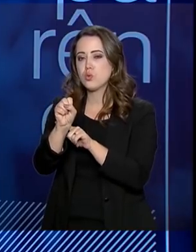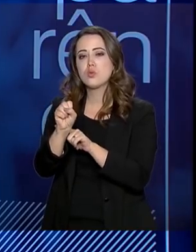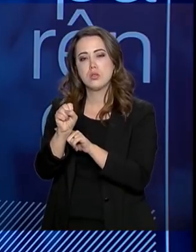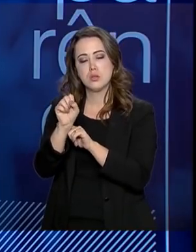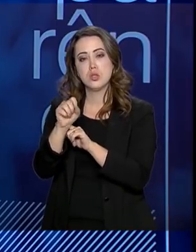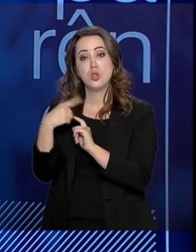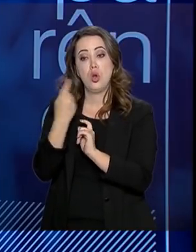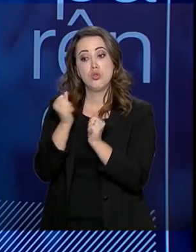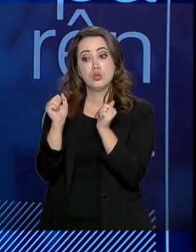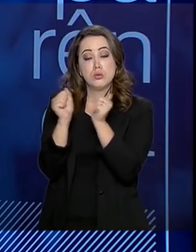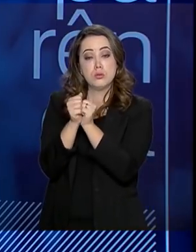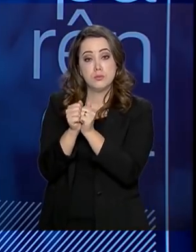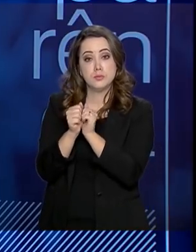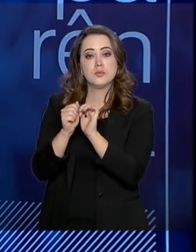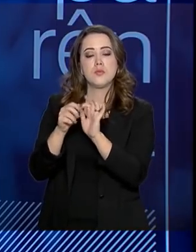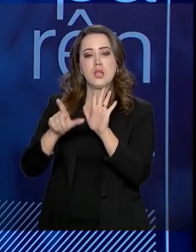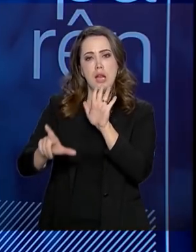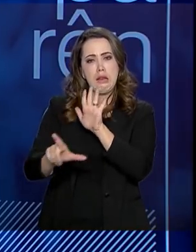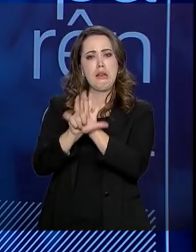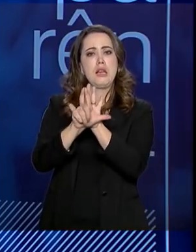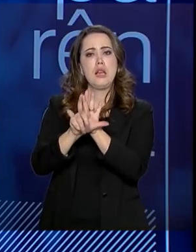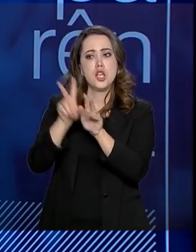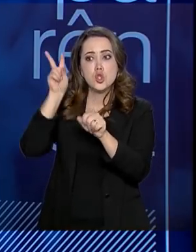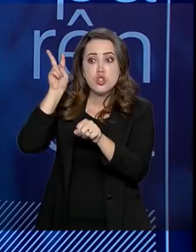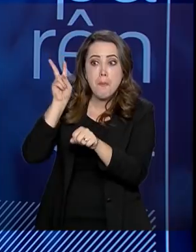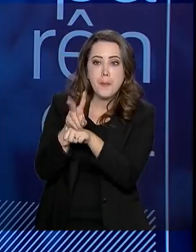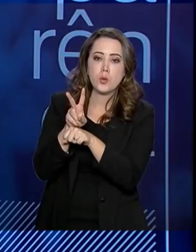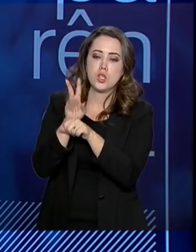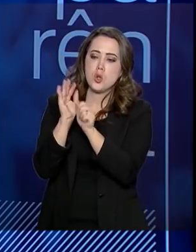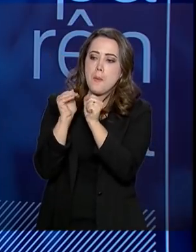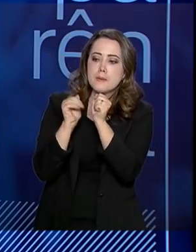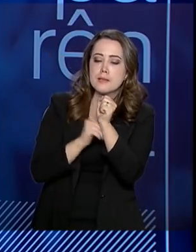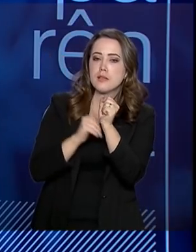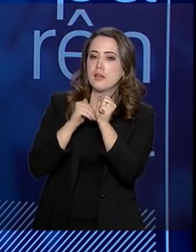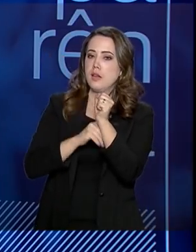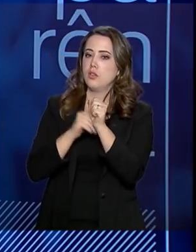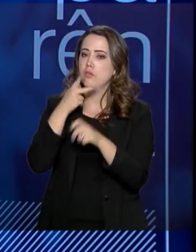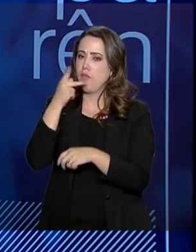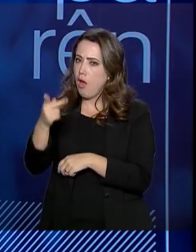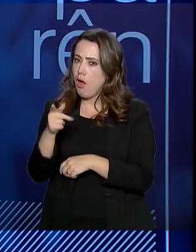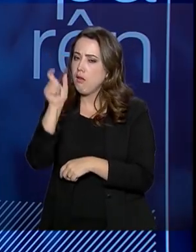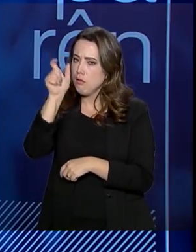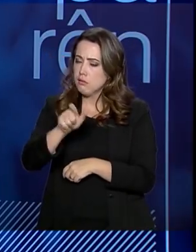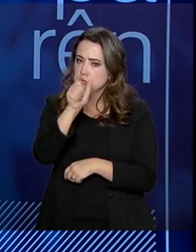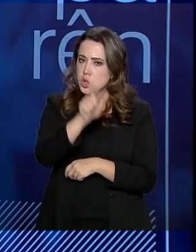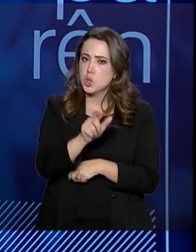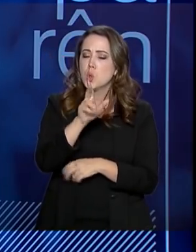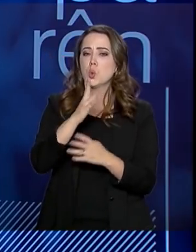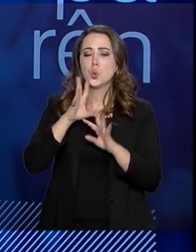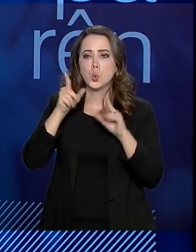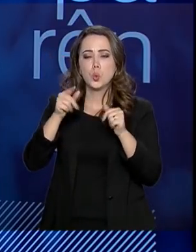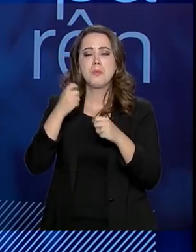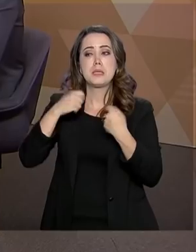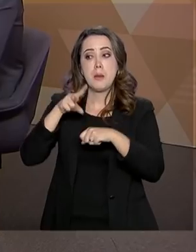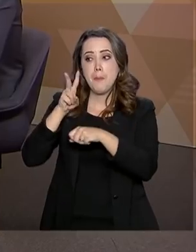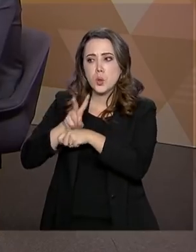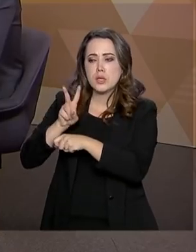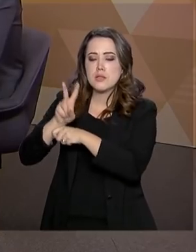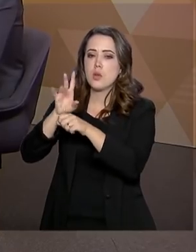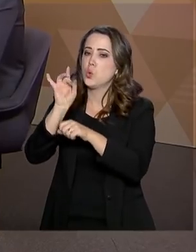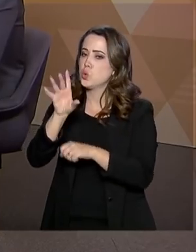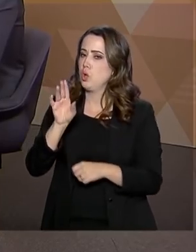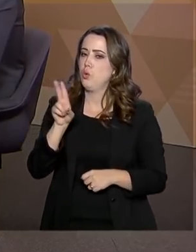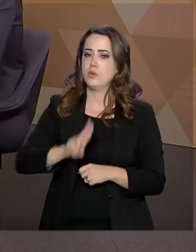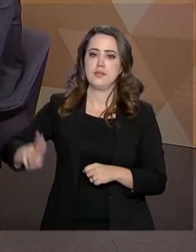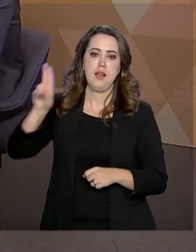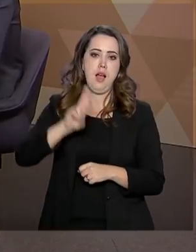Congresso Nacional. É uma lei que é muito rigorosa em dizer que os dados pessoais do cidadão devem ser protegidos e só devem ser